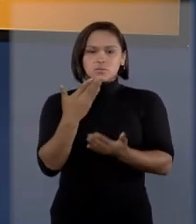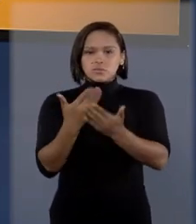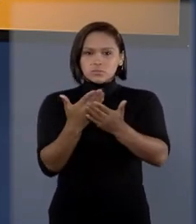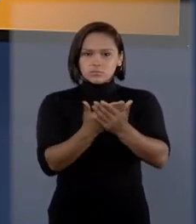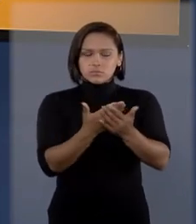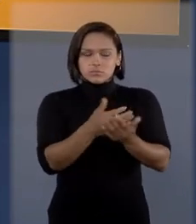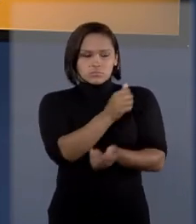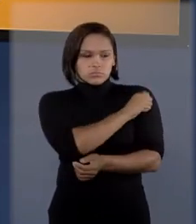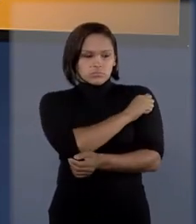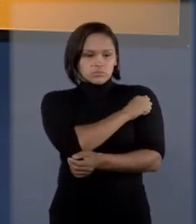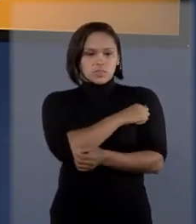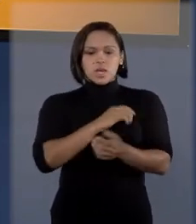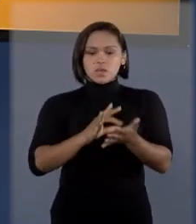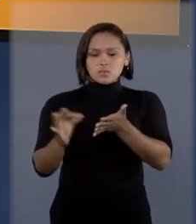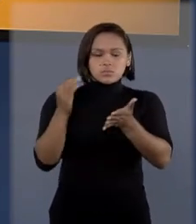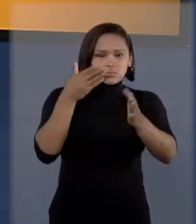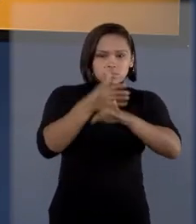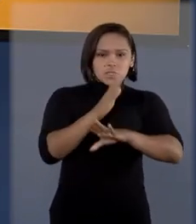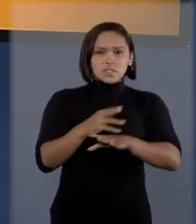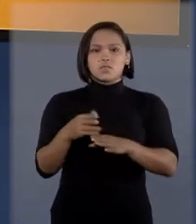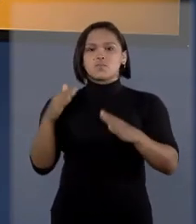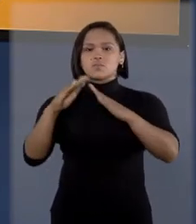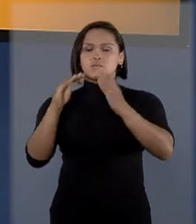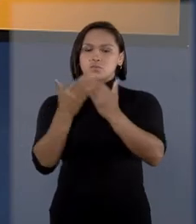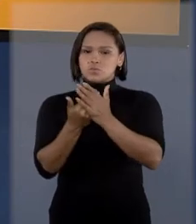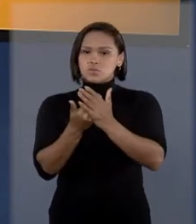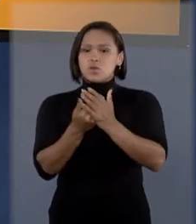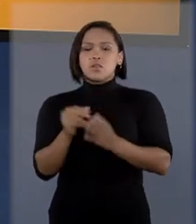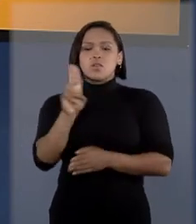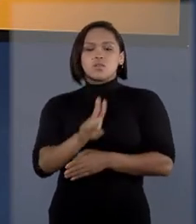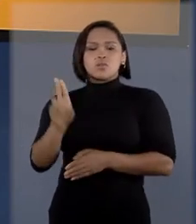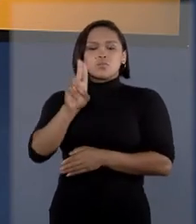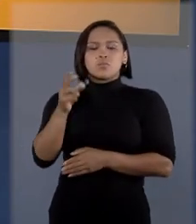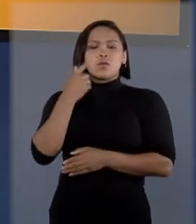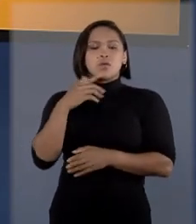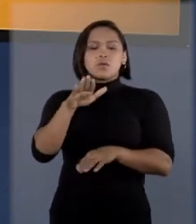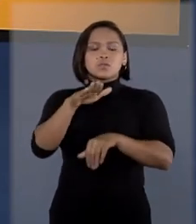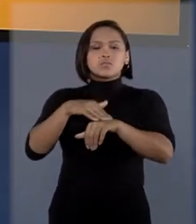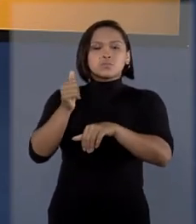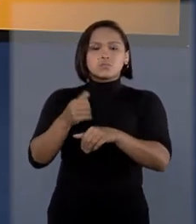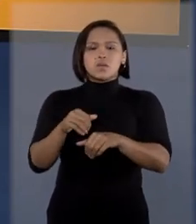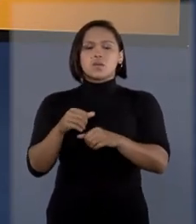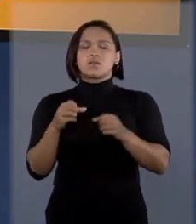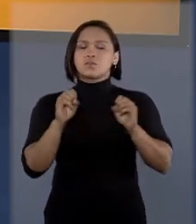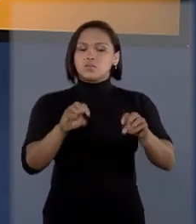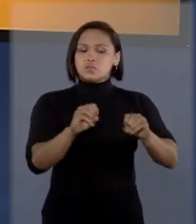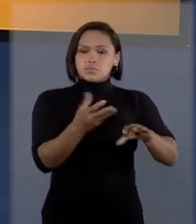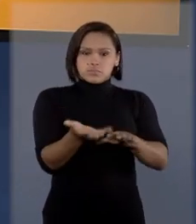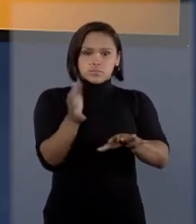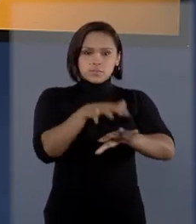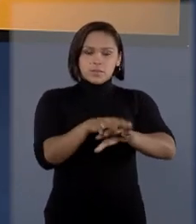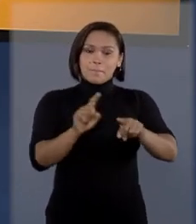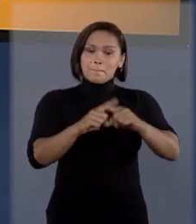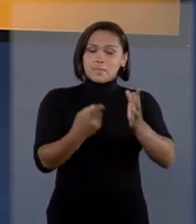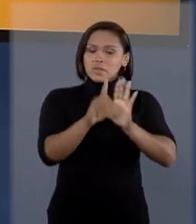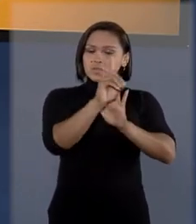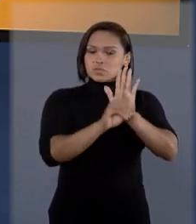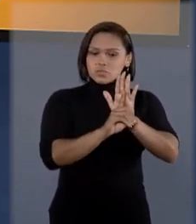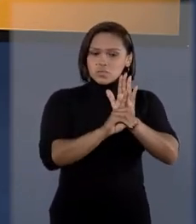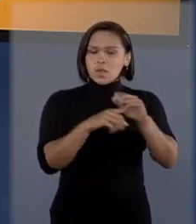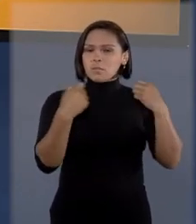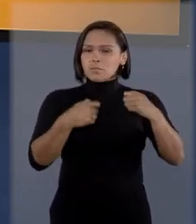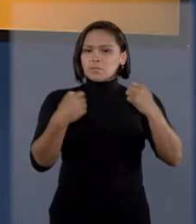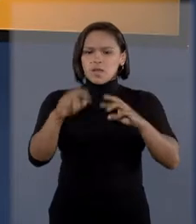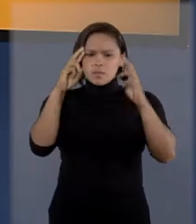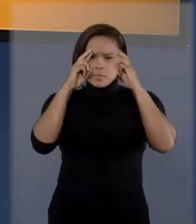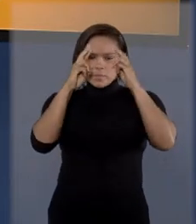matriculados em escolas comuns, a chamada educação inclusiva. Mas, como nem sempre esse direito é respeitado,